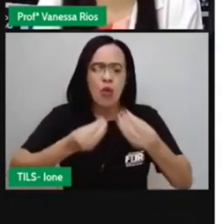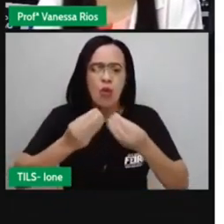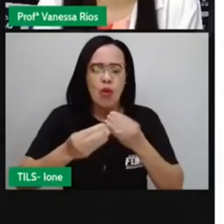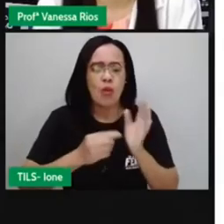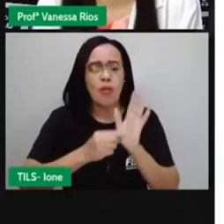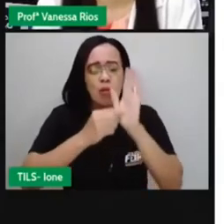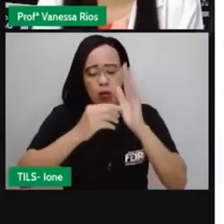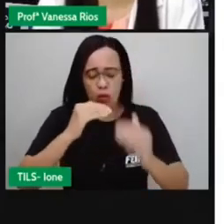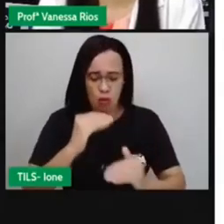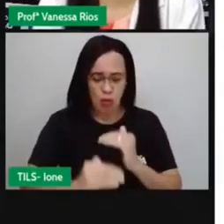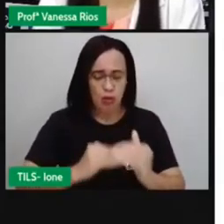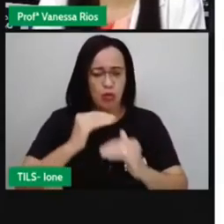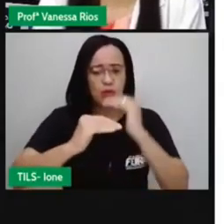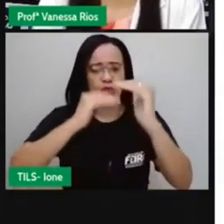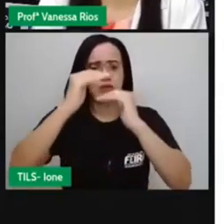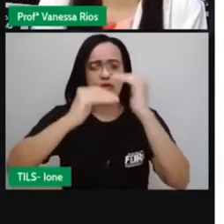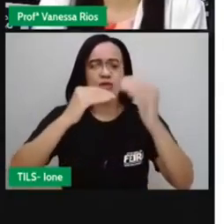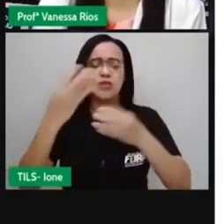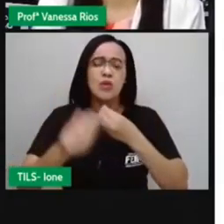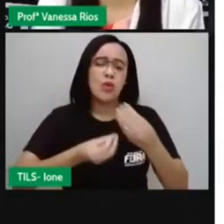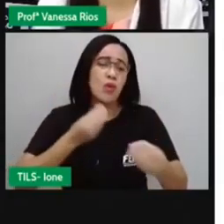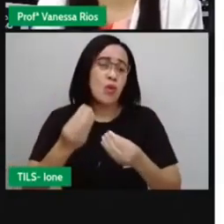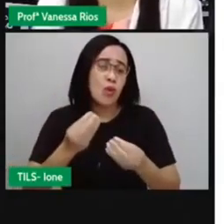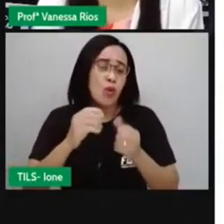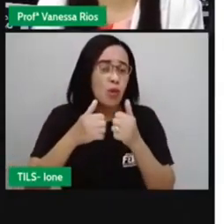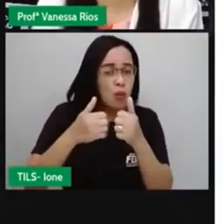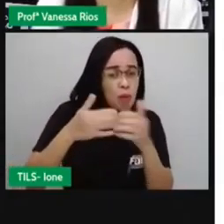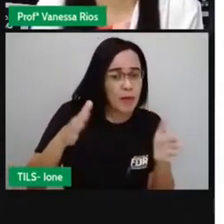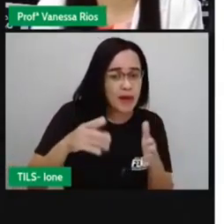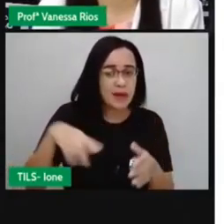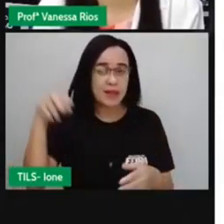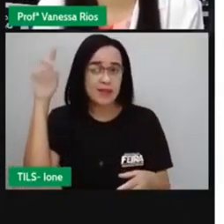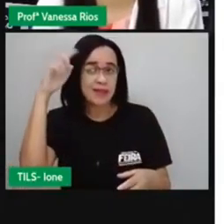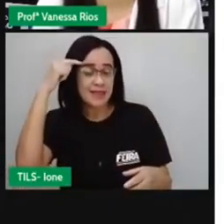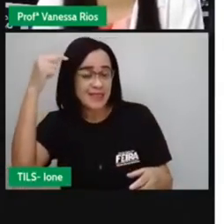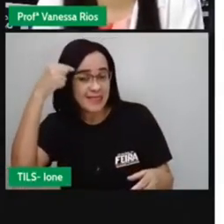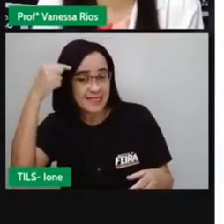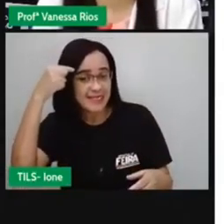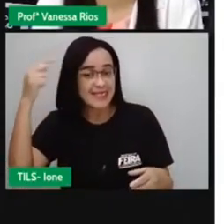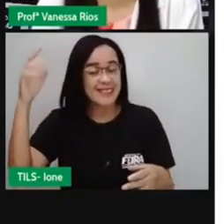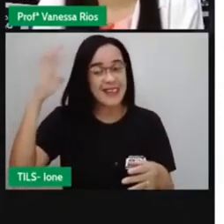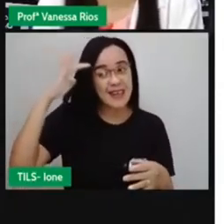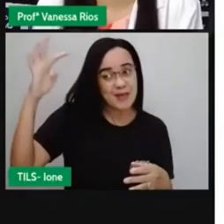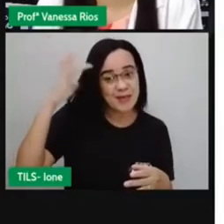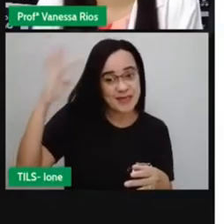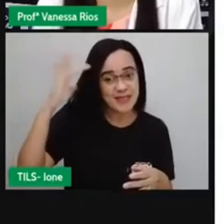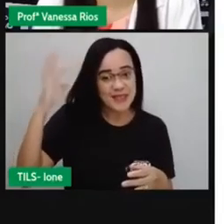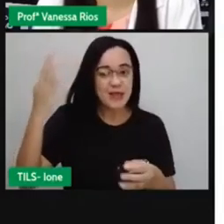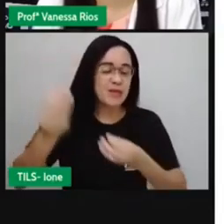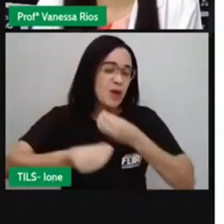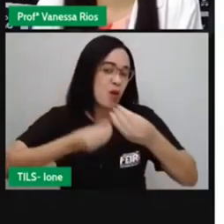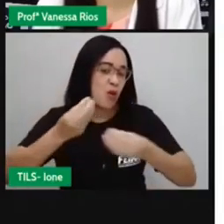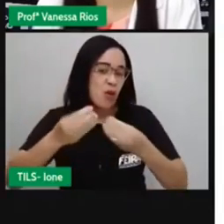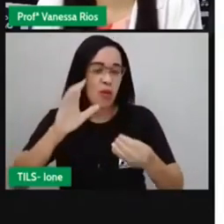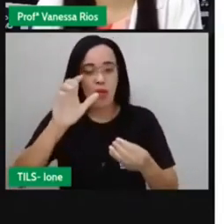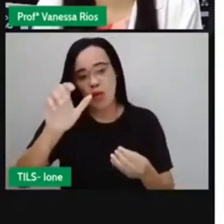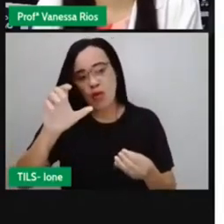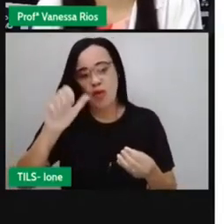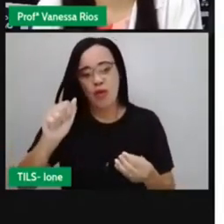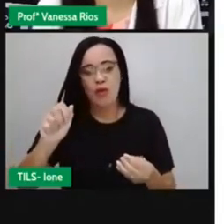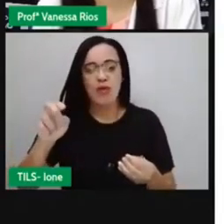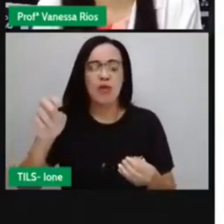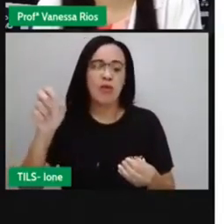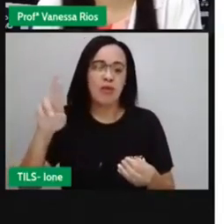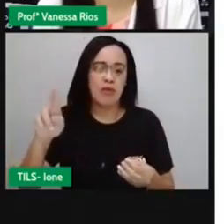construído, e de onde parte, né? As ideias aí pra que os cartuns sejam produzidos em todo o